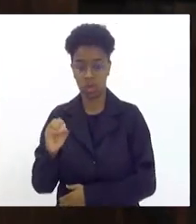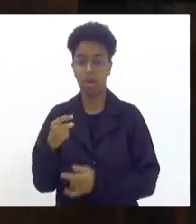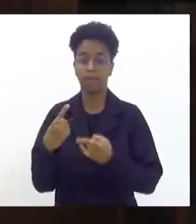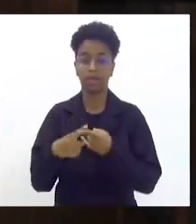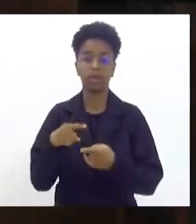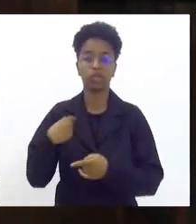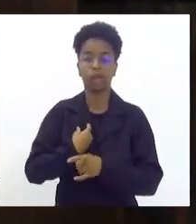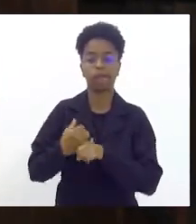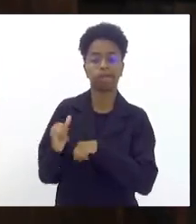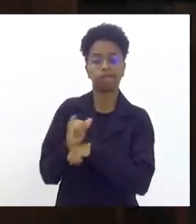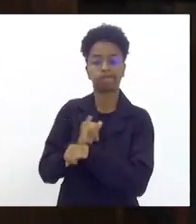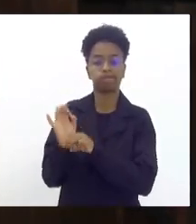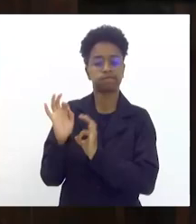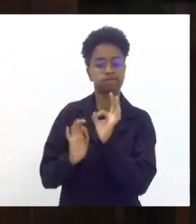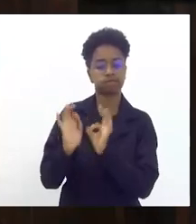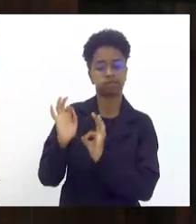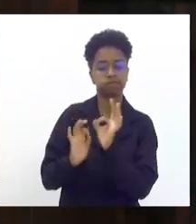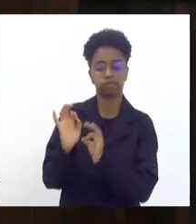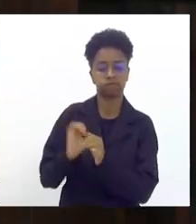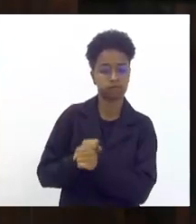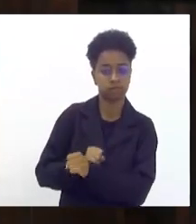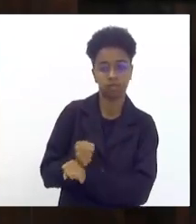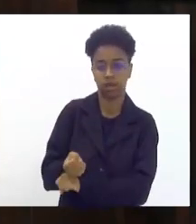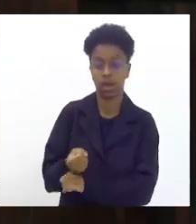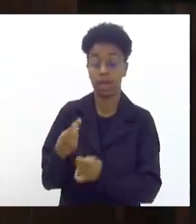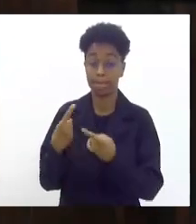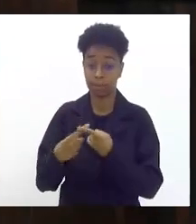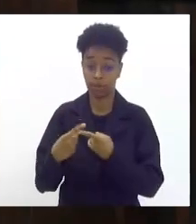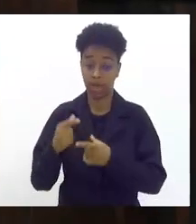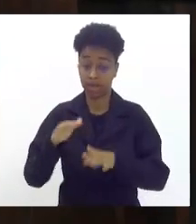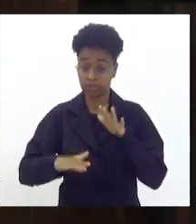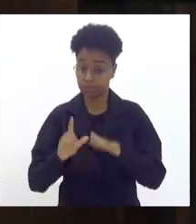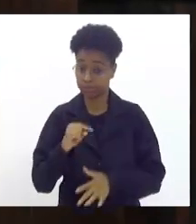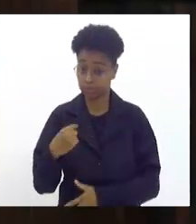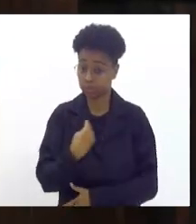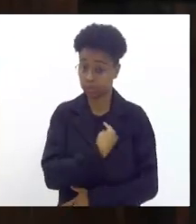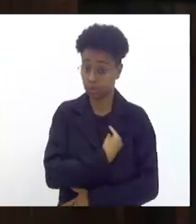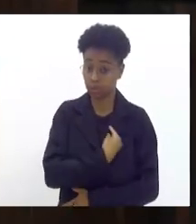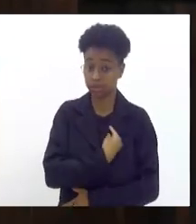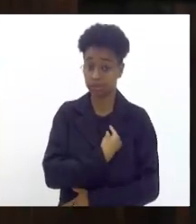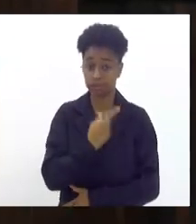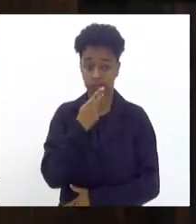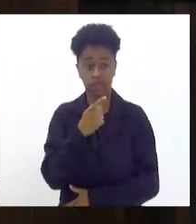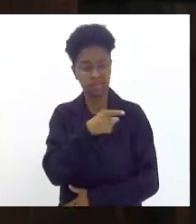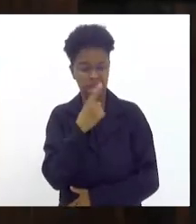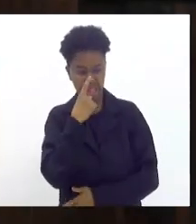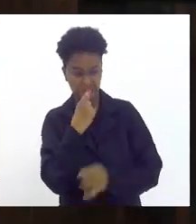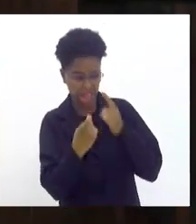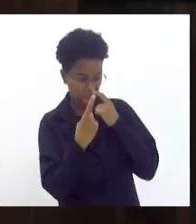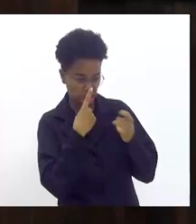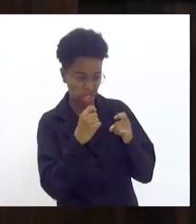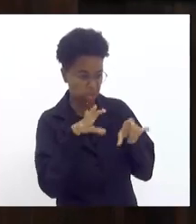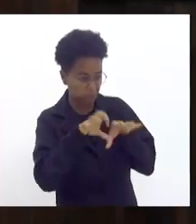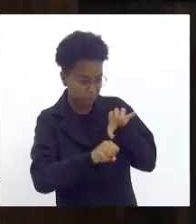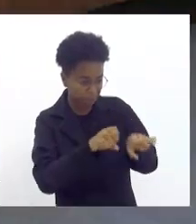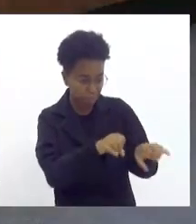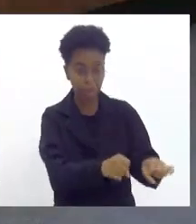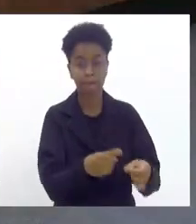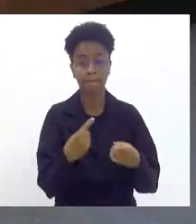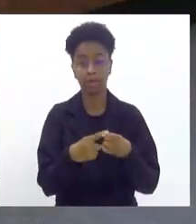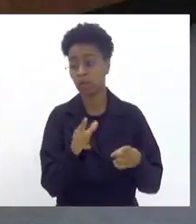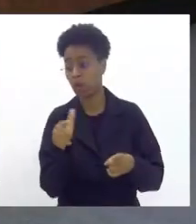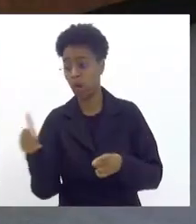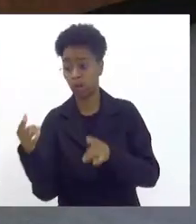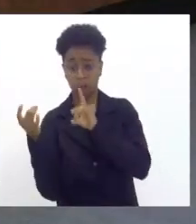uma joia preciosa. Quantas vezes muitos de nós não é chamado de lixeiro, porque o que é lixo para o outro é